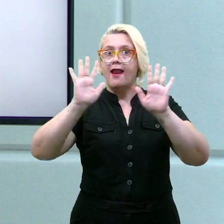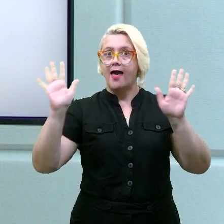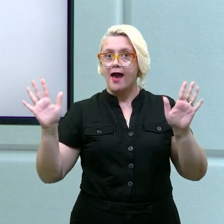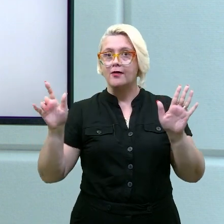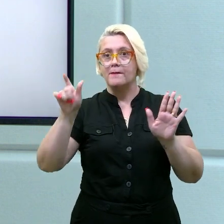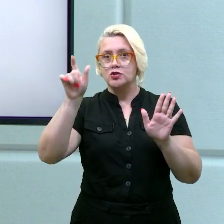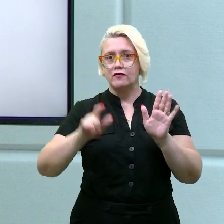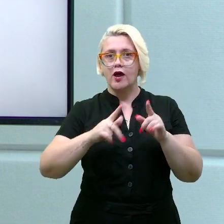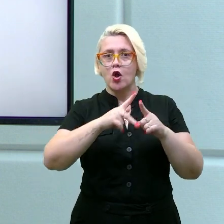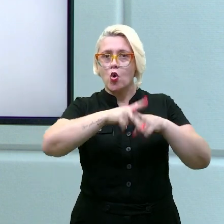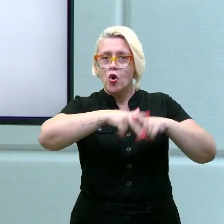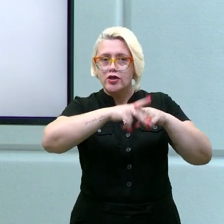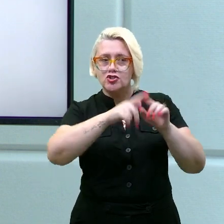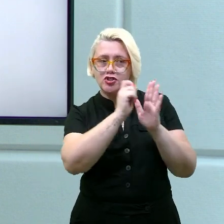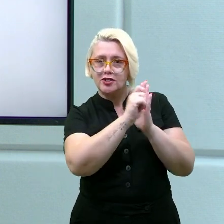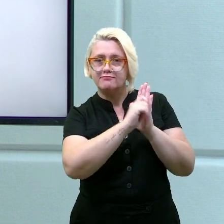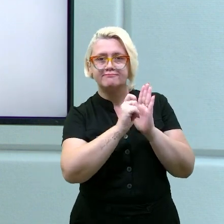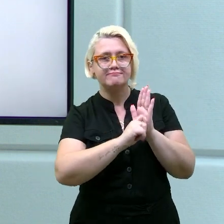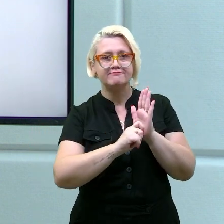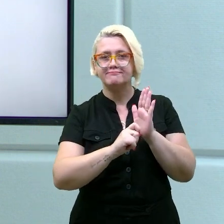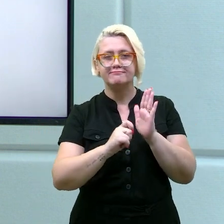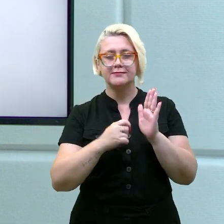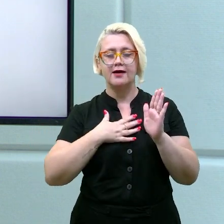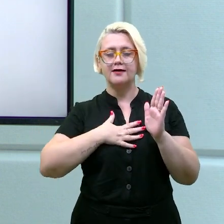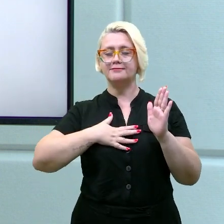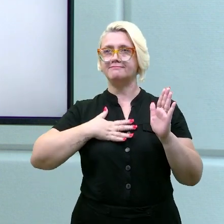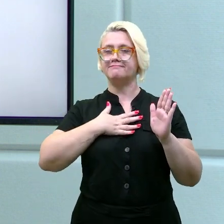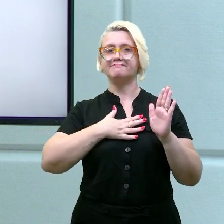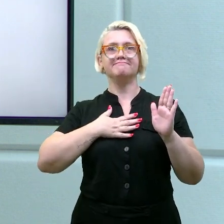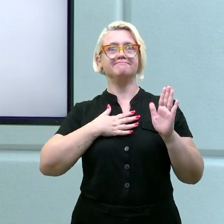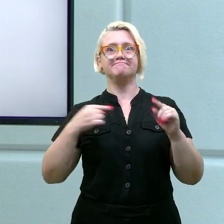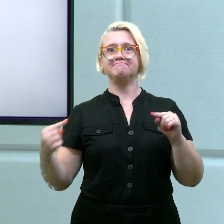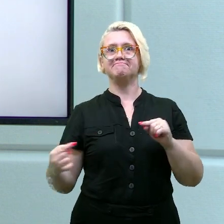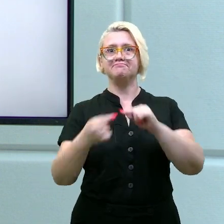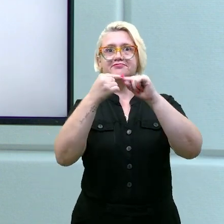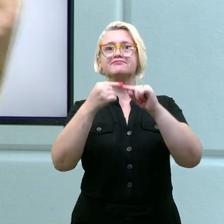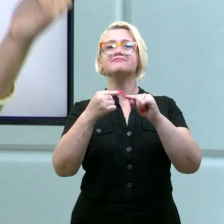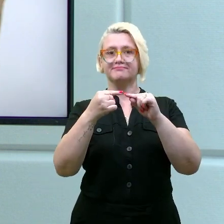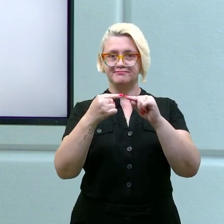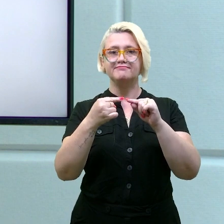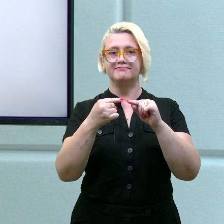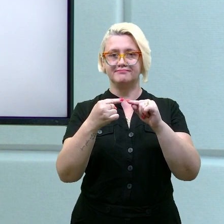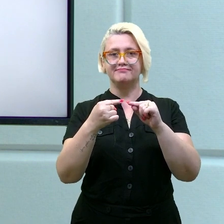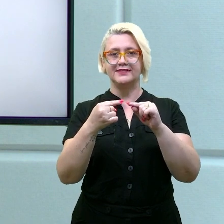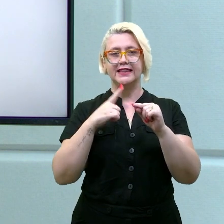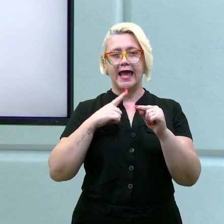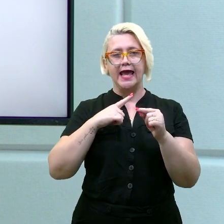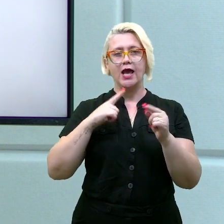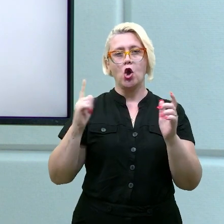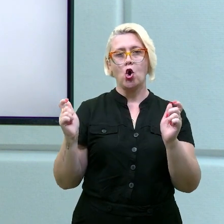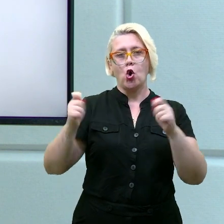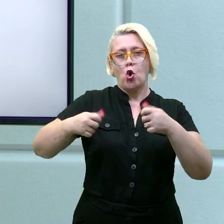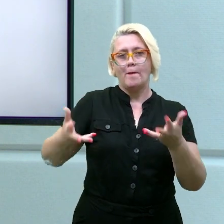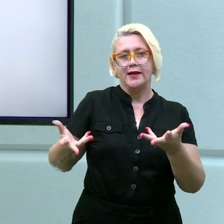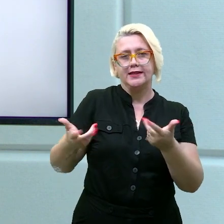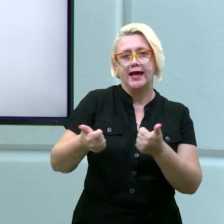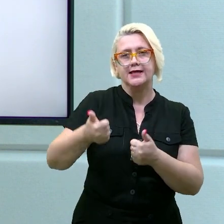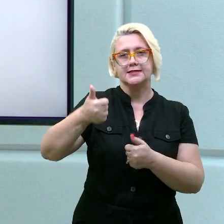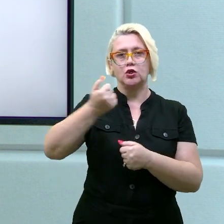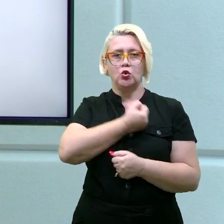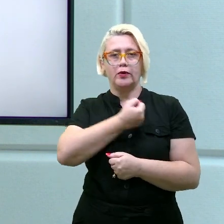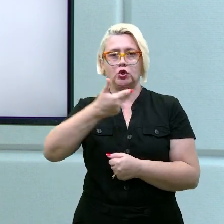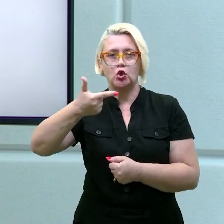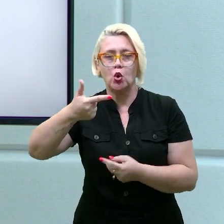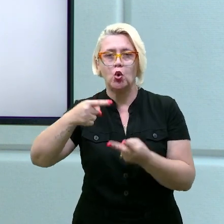ainda, tá bom? Nesse caso, você contempla o que é esperado em diversas competências. Na 2, na